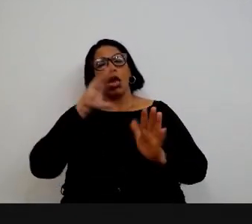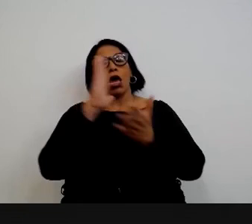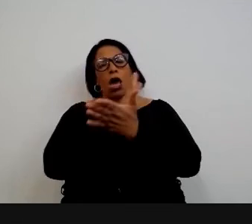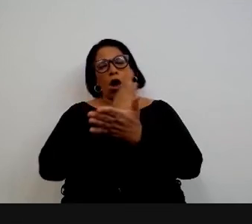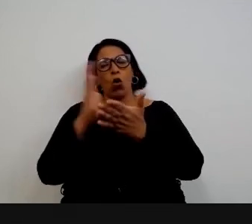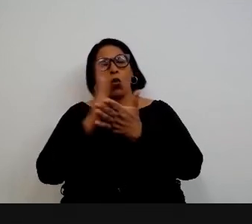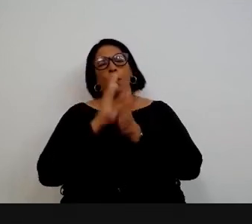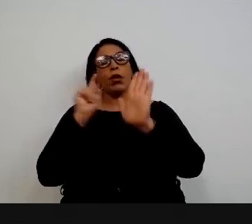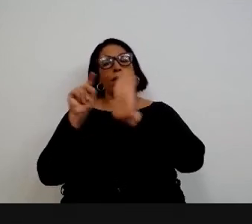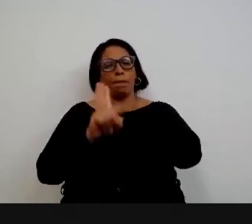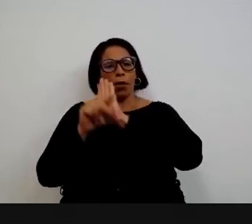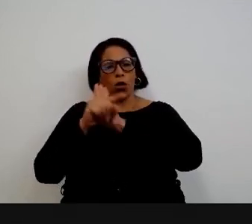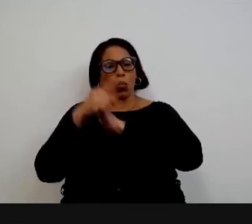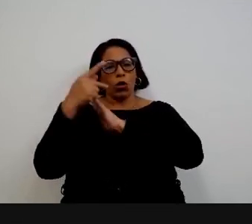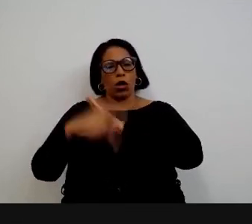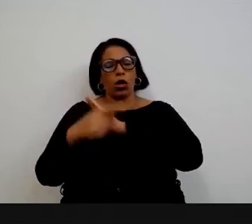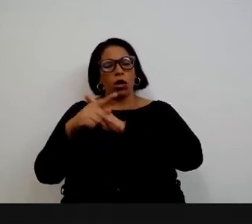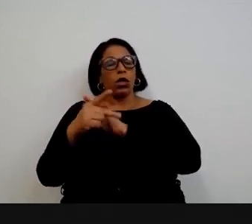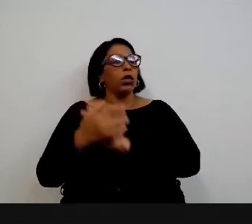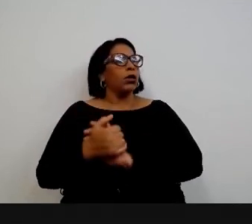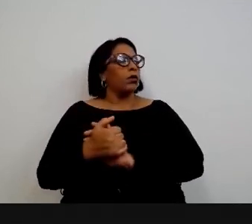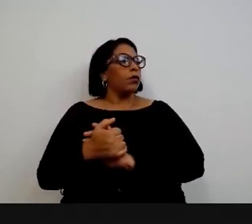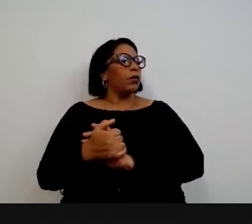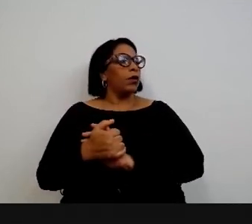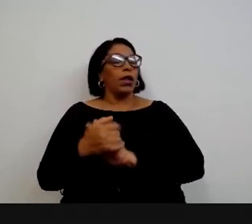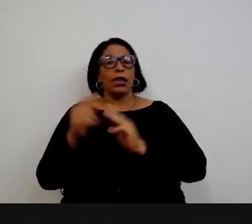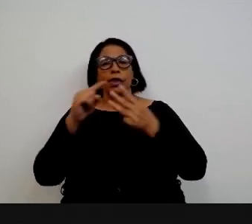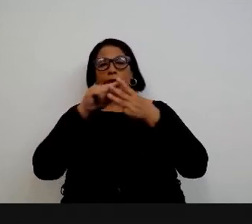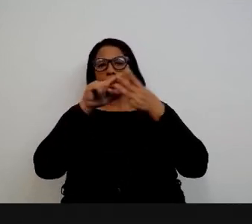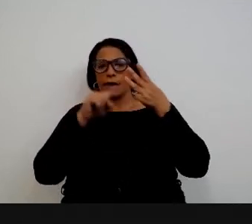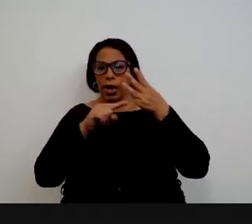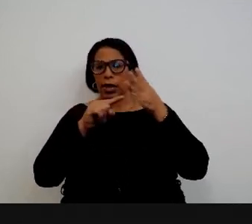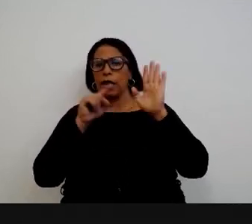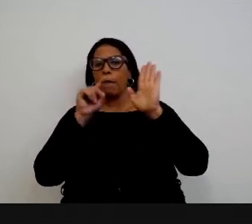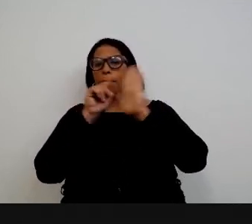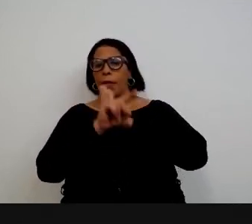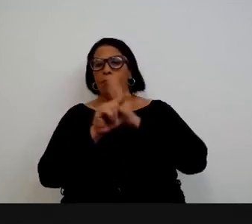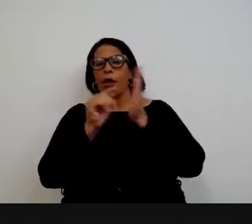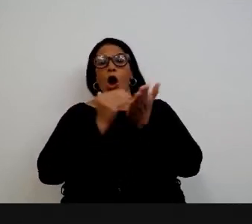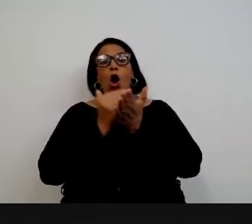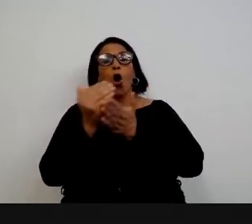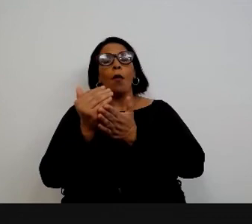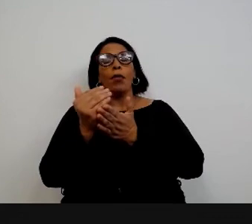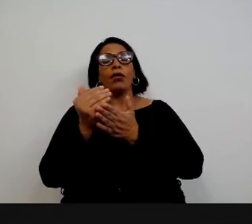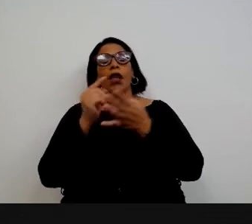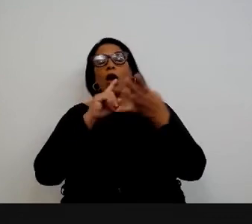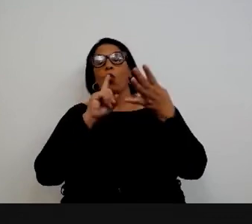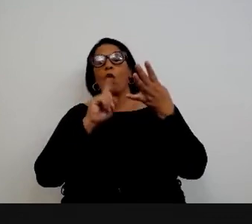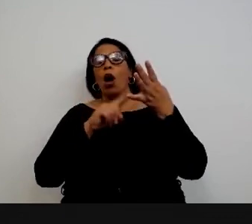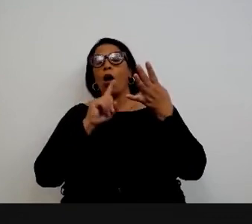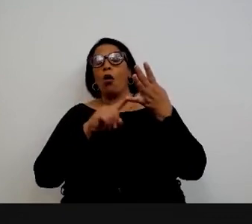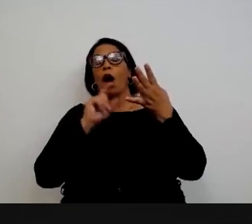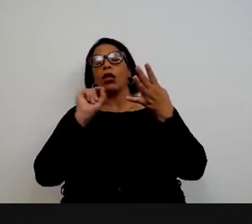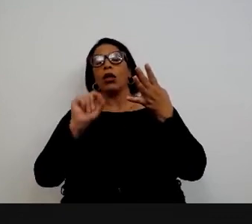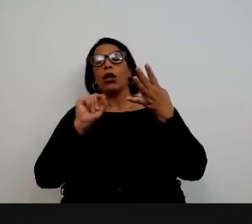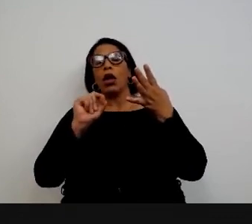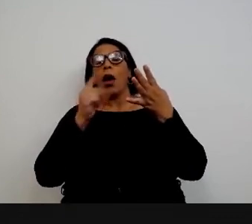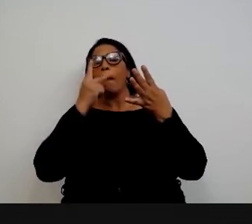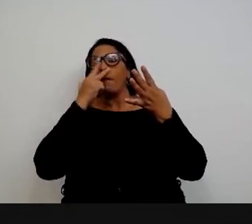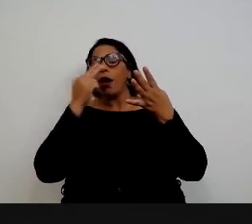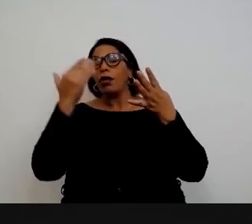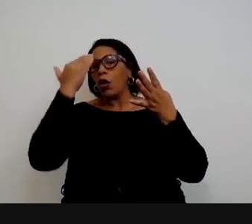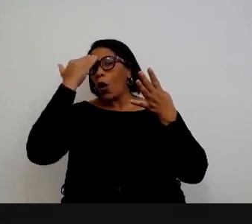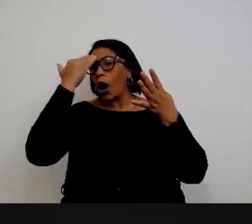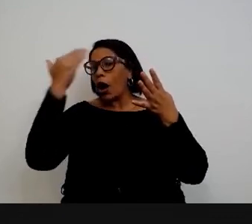algumas perguntas me surgiram três mas eu vou começar com uma quarta que é na verdade um